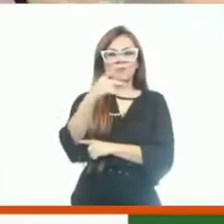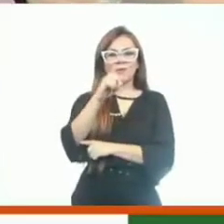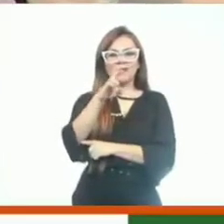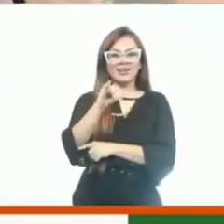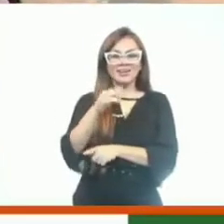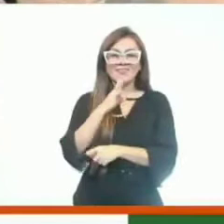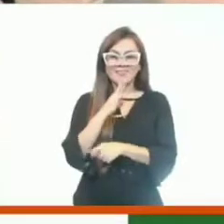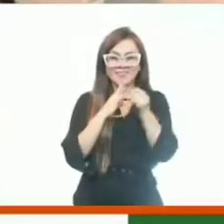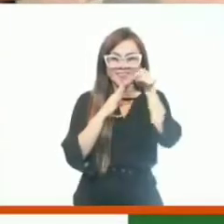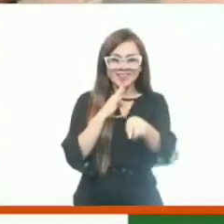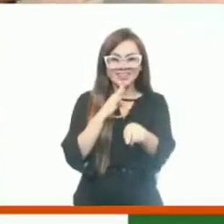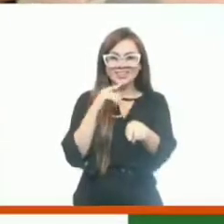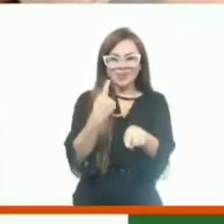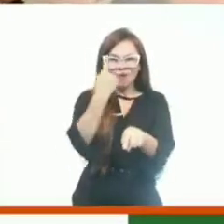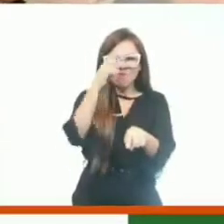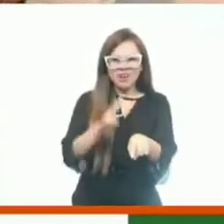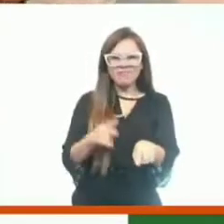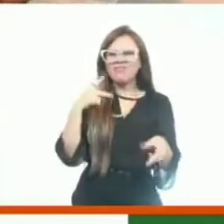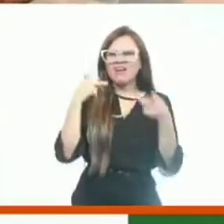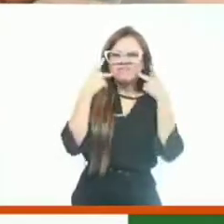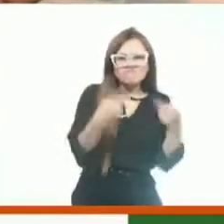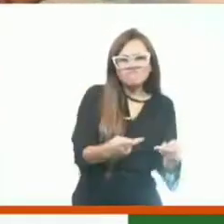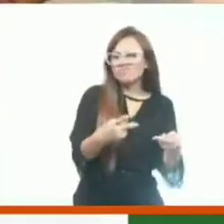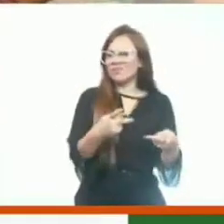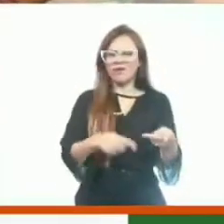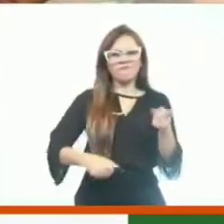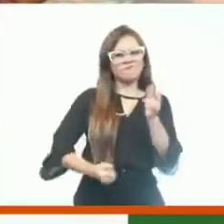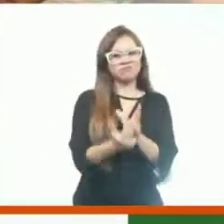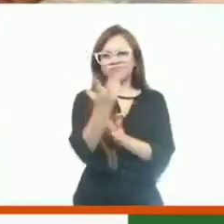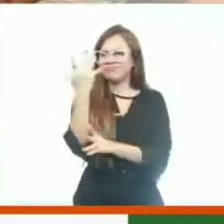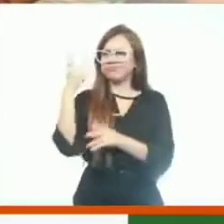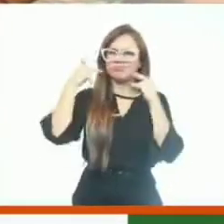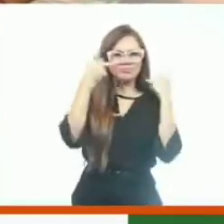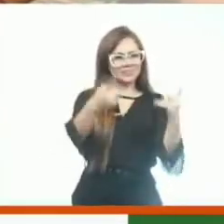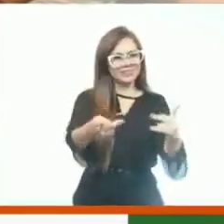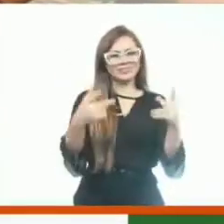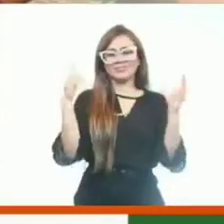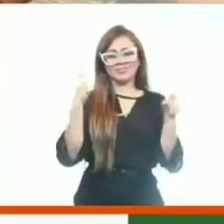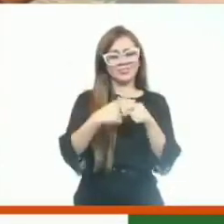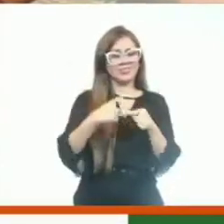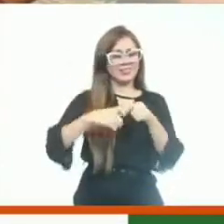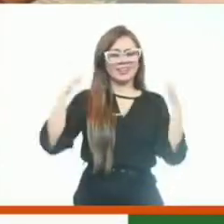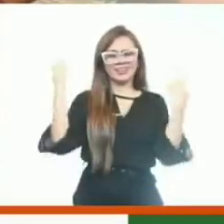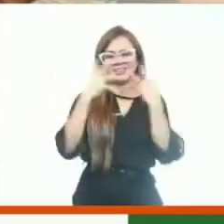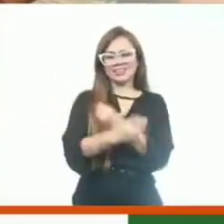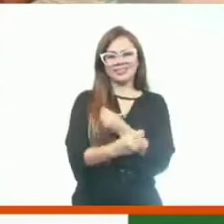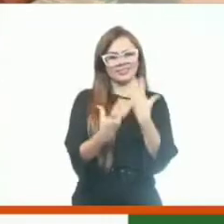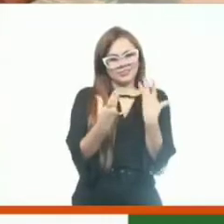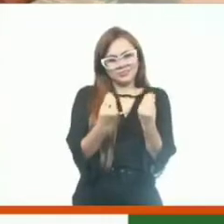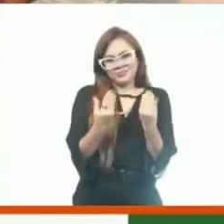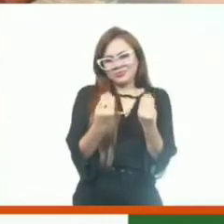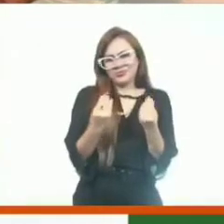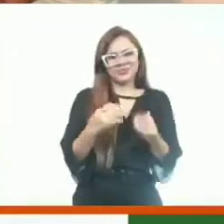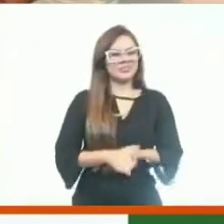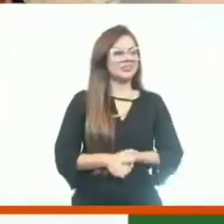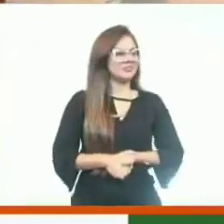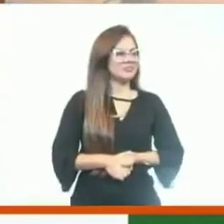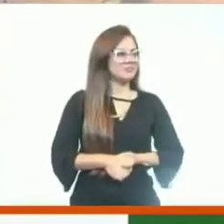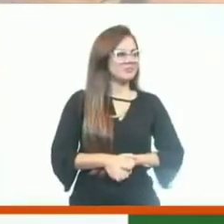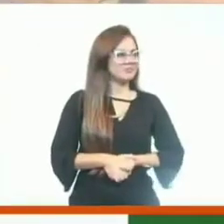com certeza não vai vir só uma vez, vai vir várias vezes, porque ficou linda demais a nossa praia e o município merece.